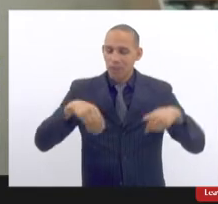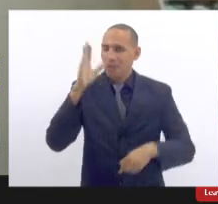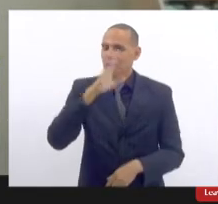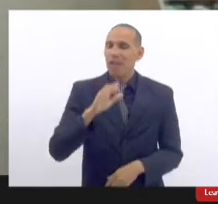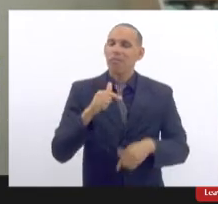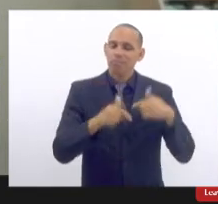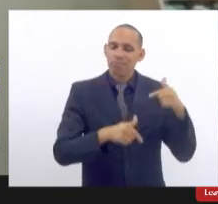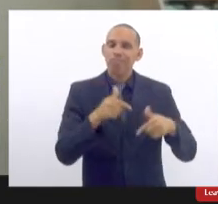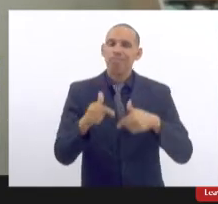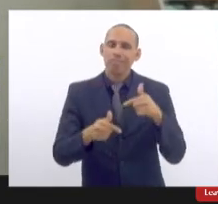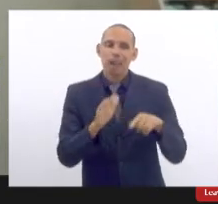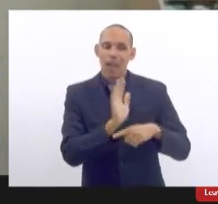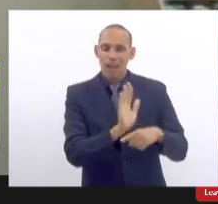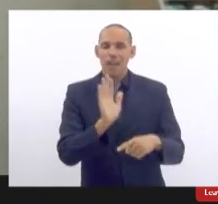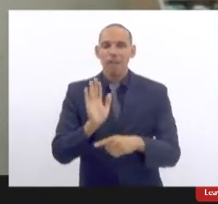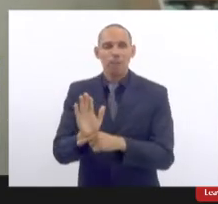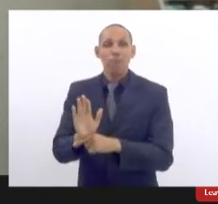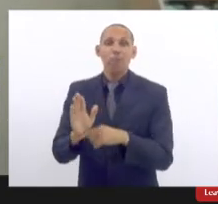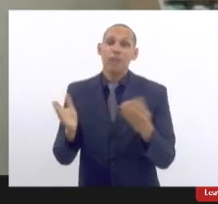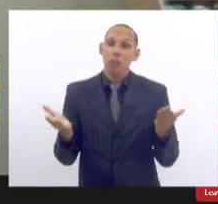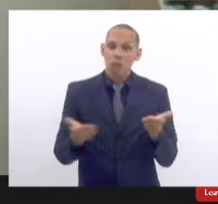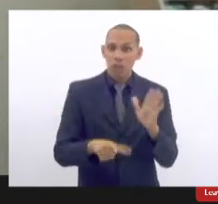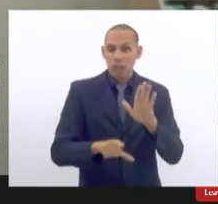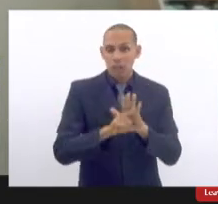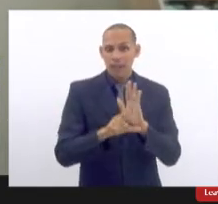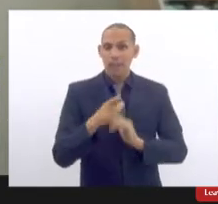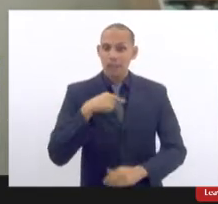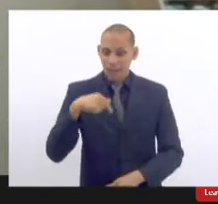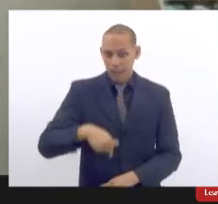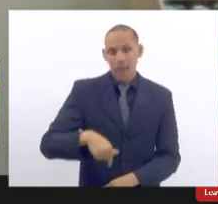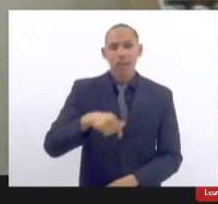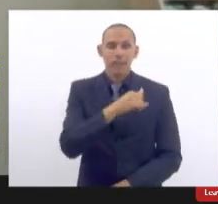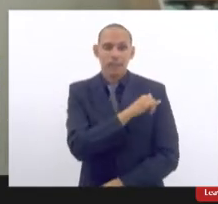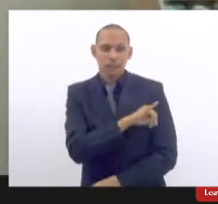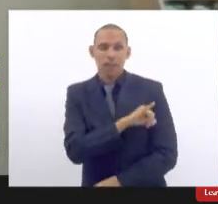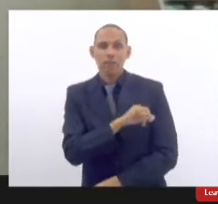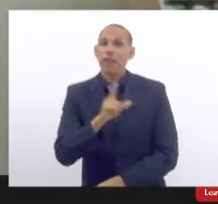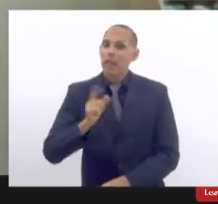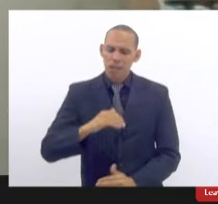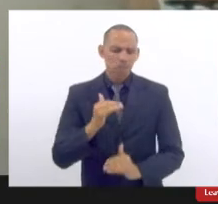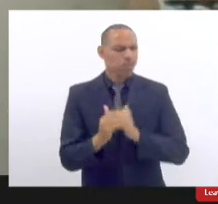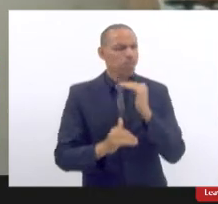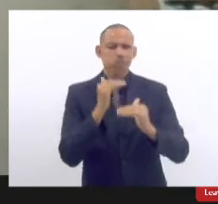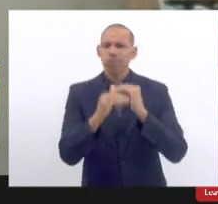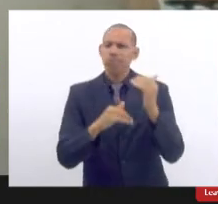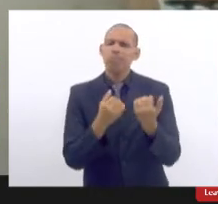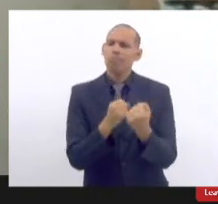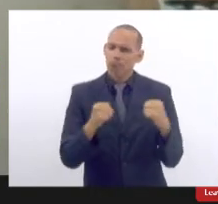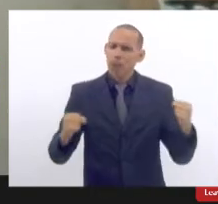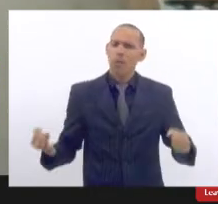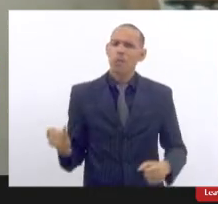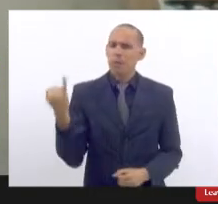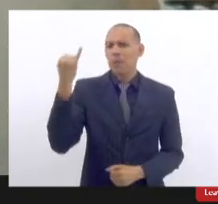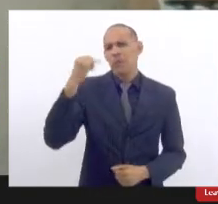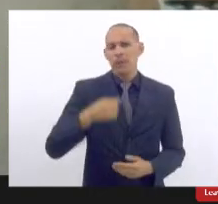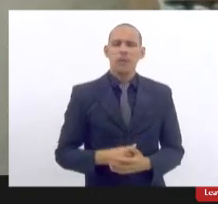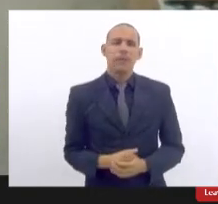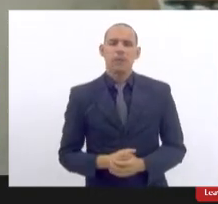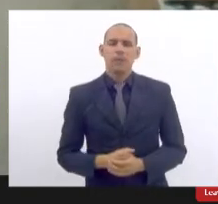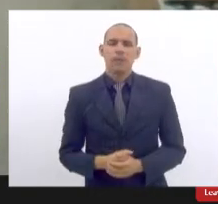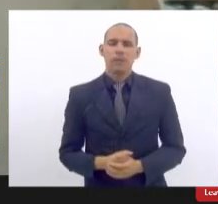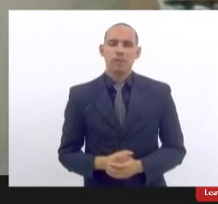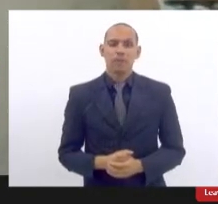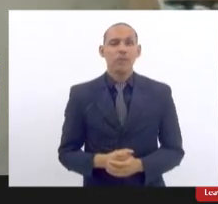então hoje para a gente ter essa lei ainda de janeiro já considero um avanço muitíssimo importante e